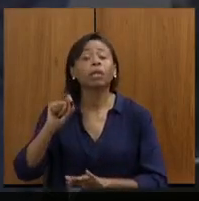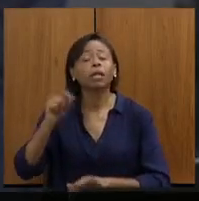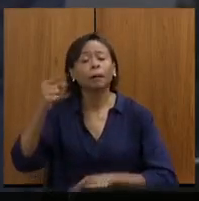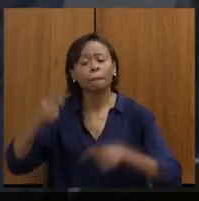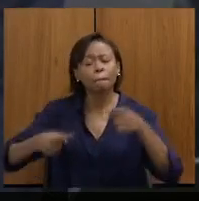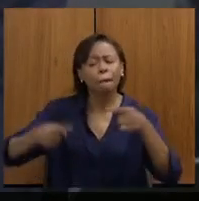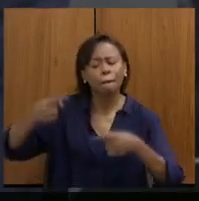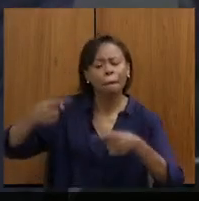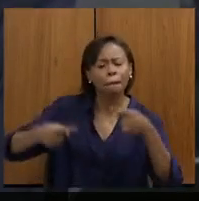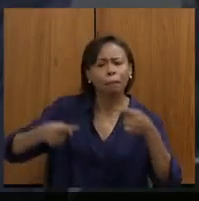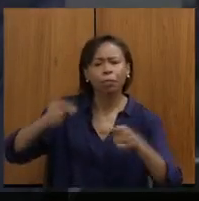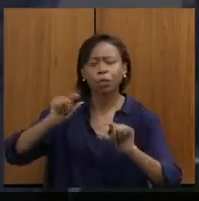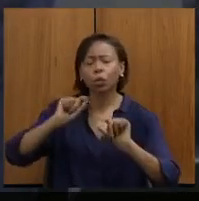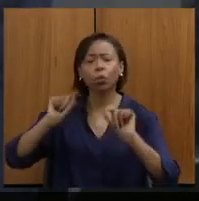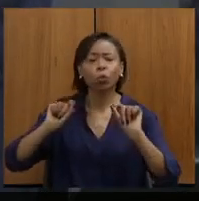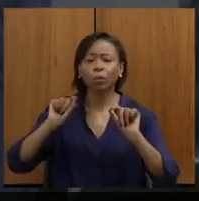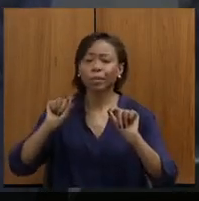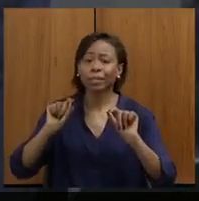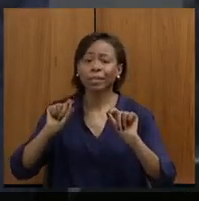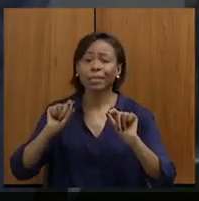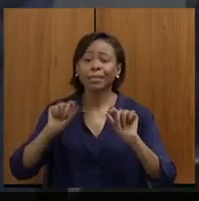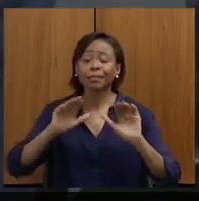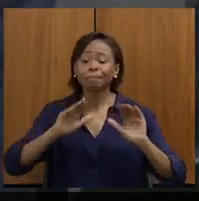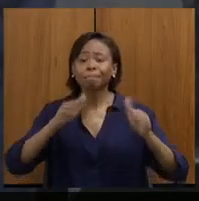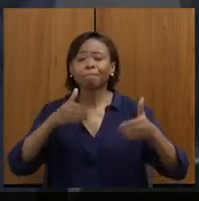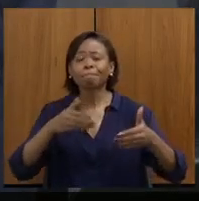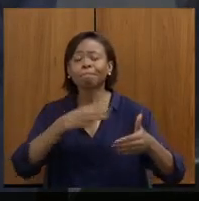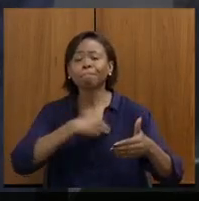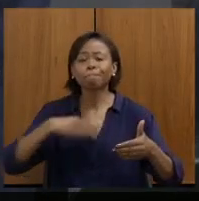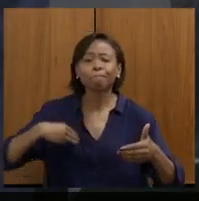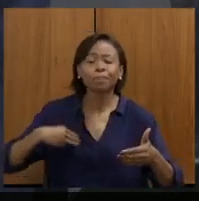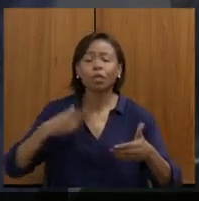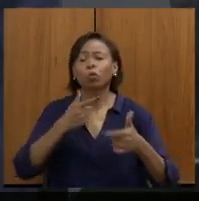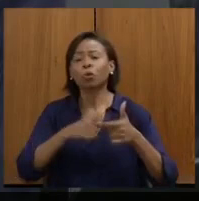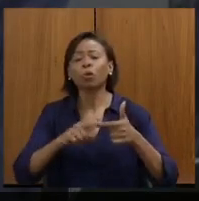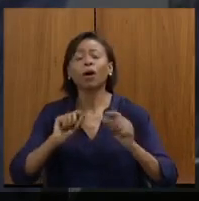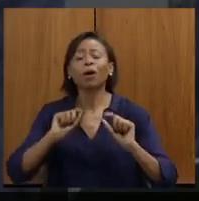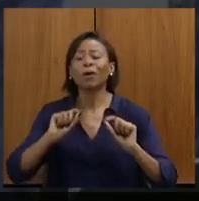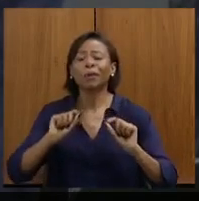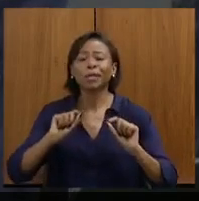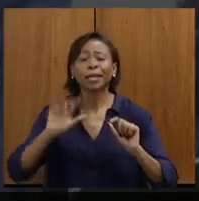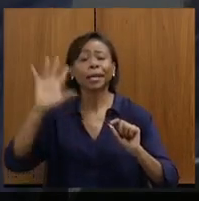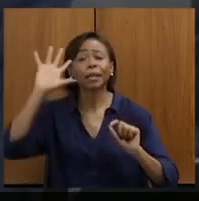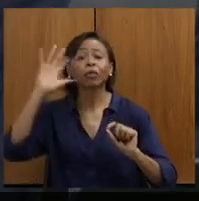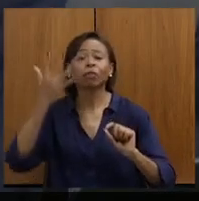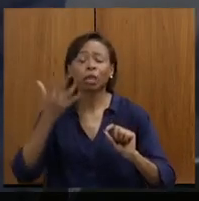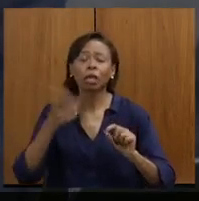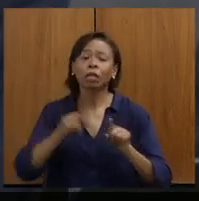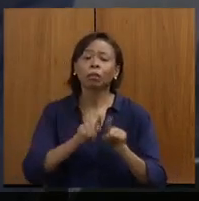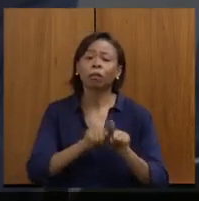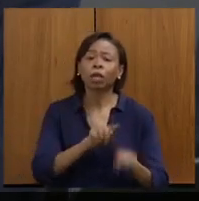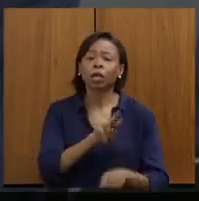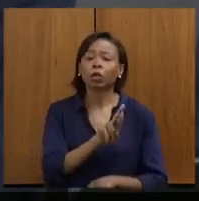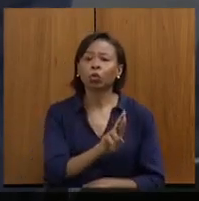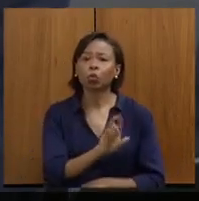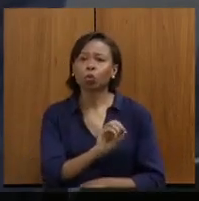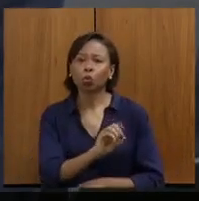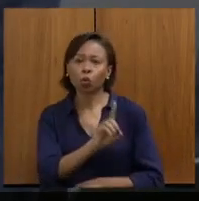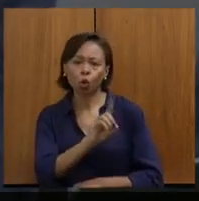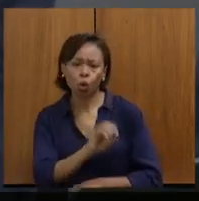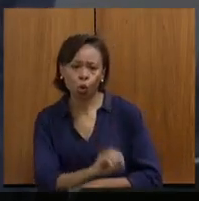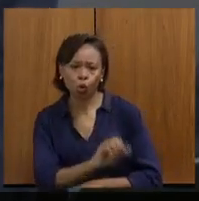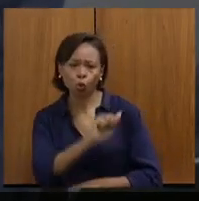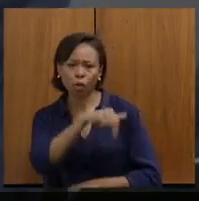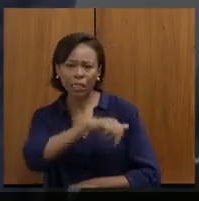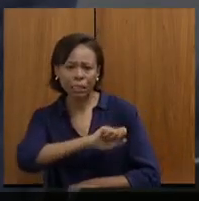que fazer ali. Inclusive, no que se refere ao Rodoanel, às alternativas, essas